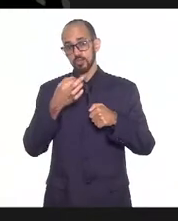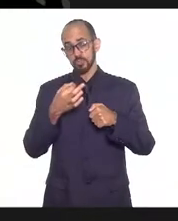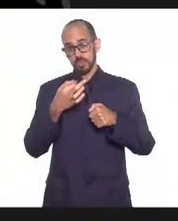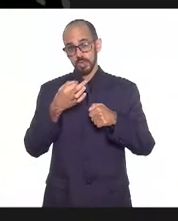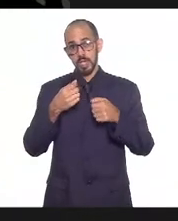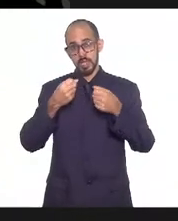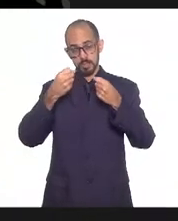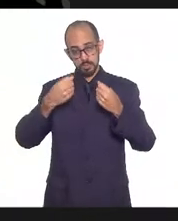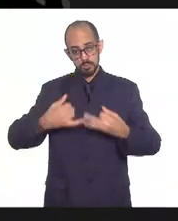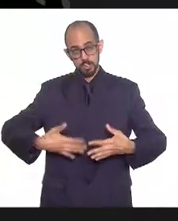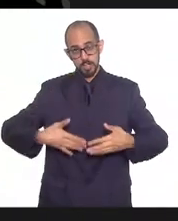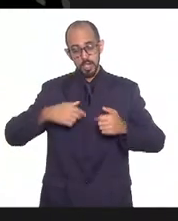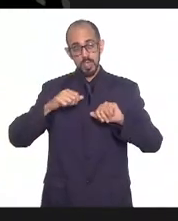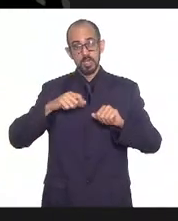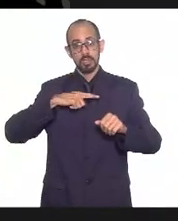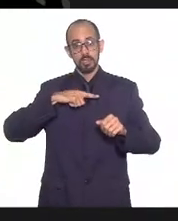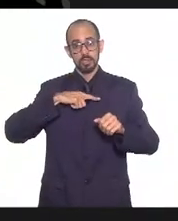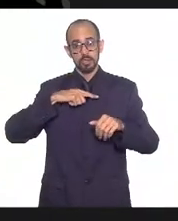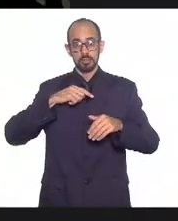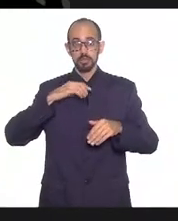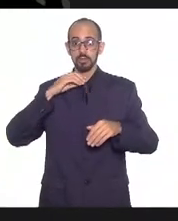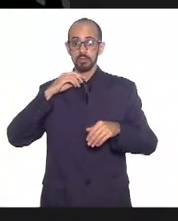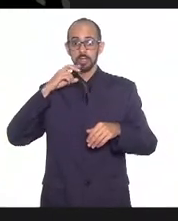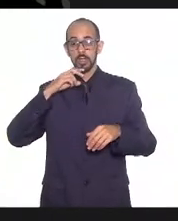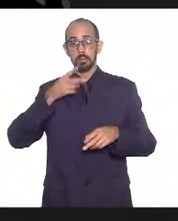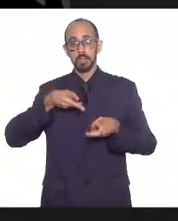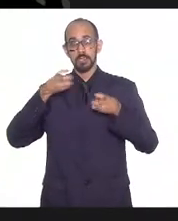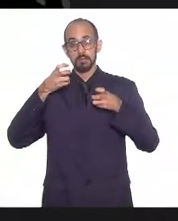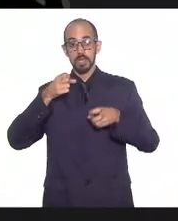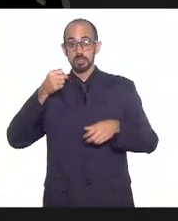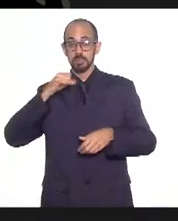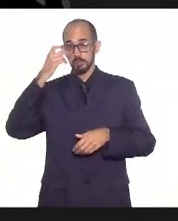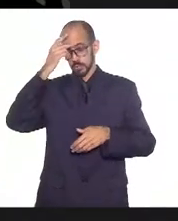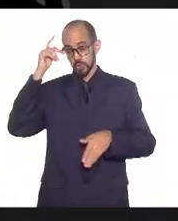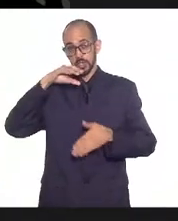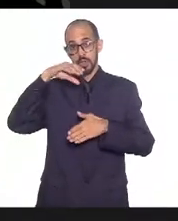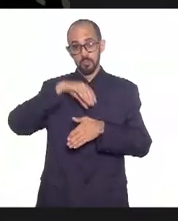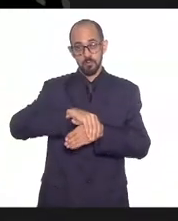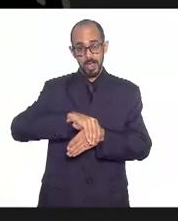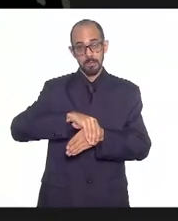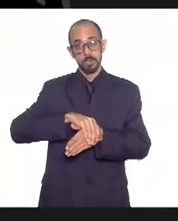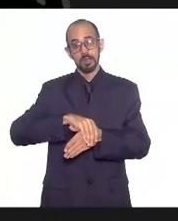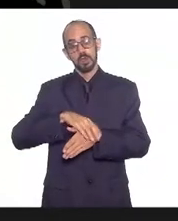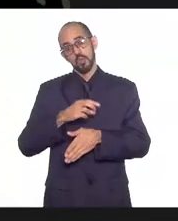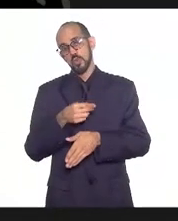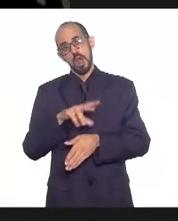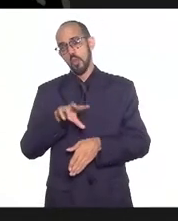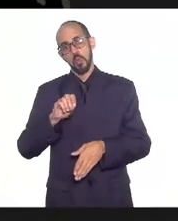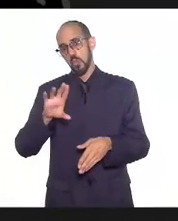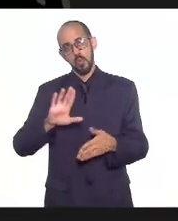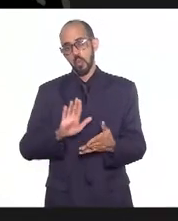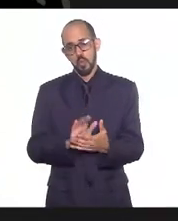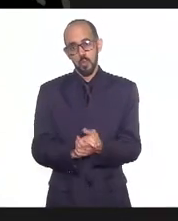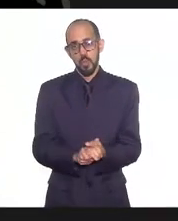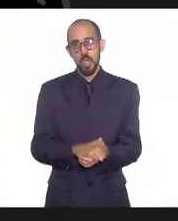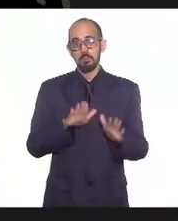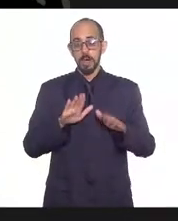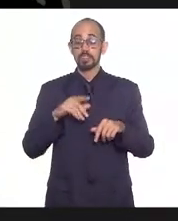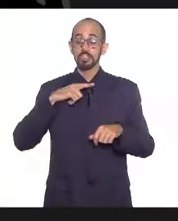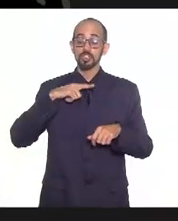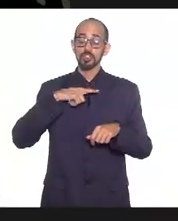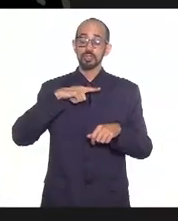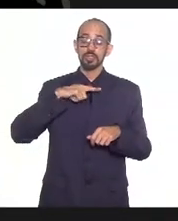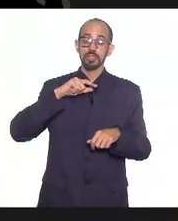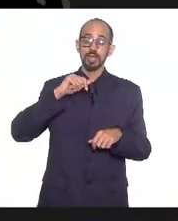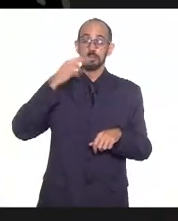faz um controle de temperatura muito bem feito, mas, ainda assim, a gente tem pessoas do Brasil inteiro, porque a atividade